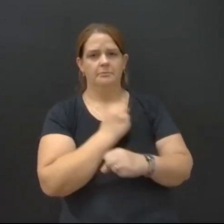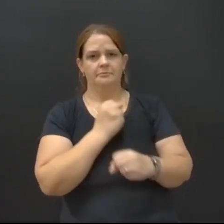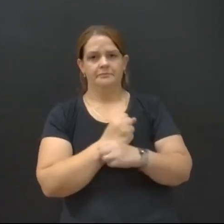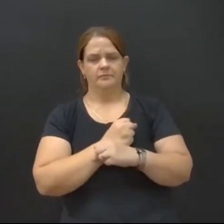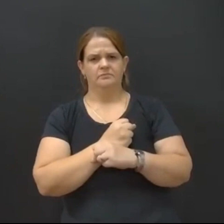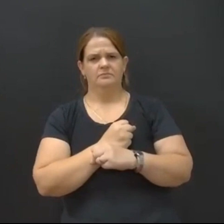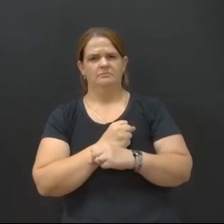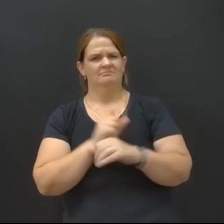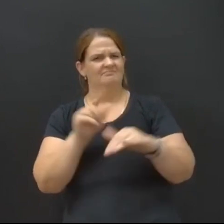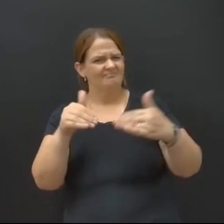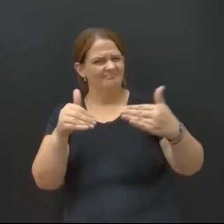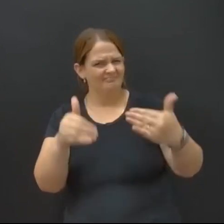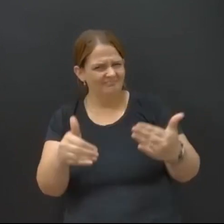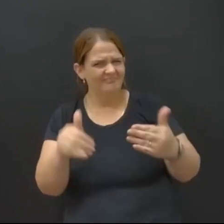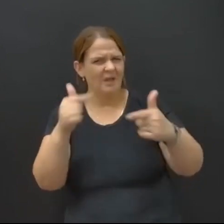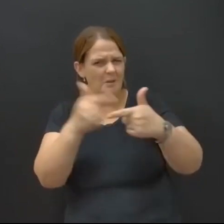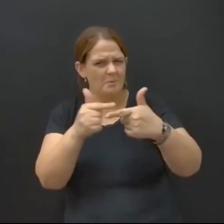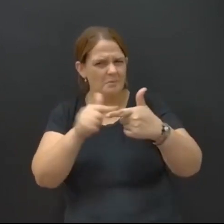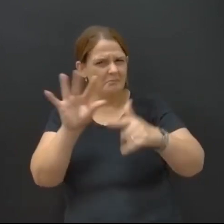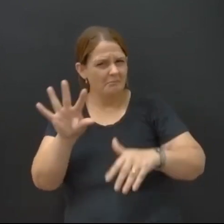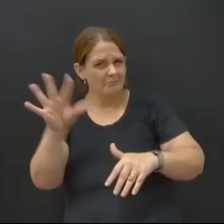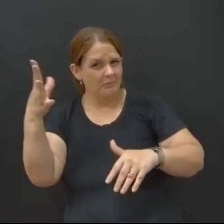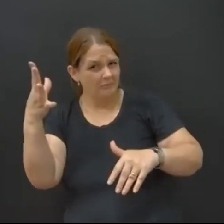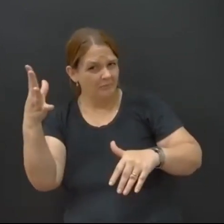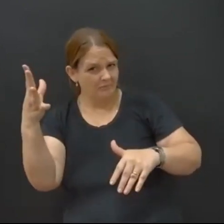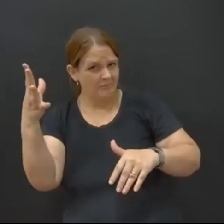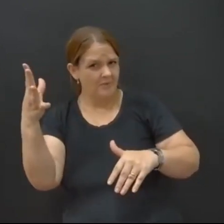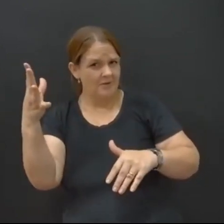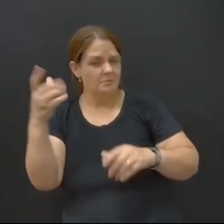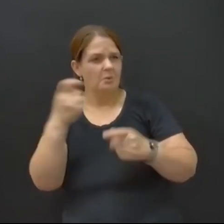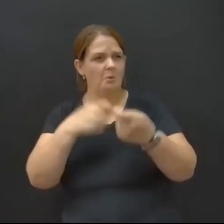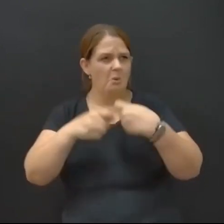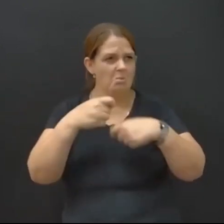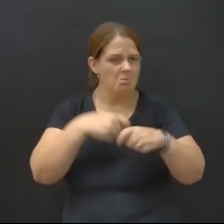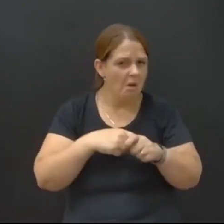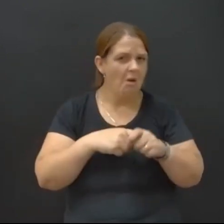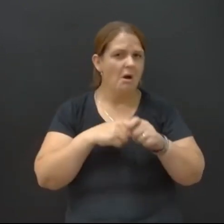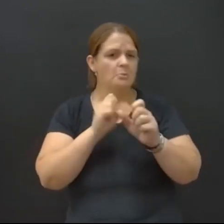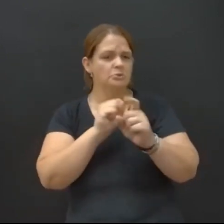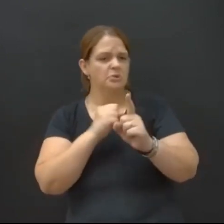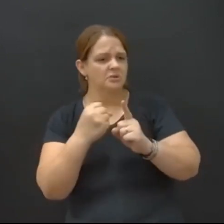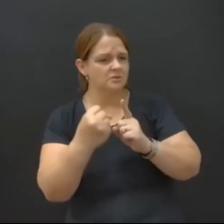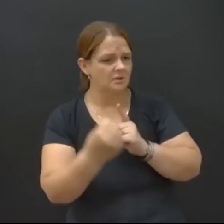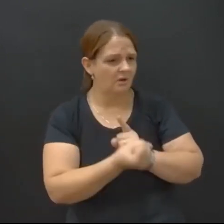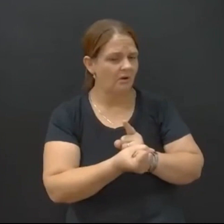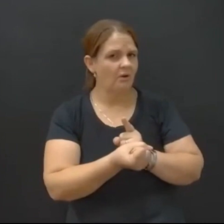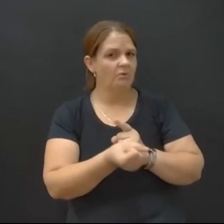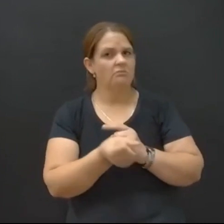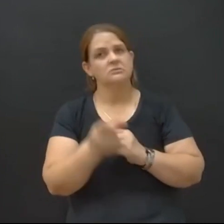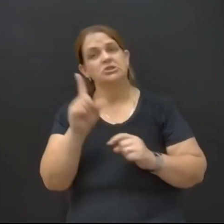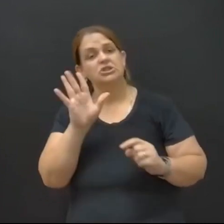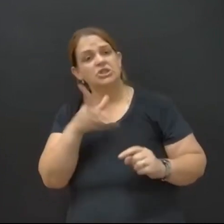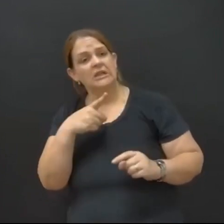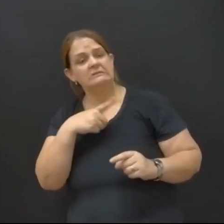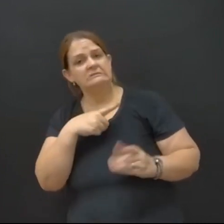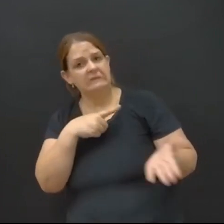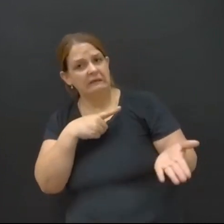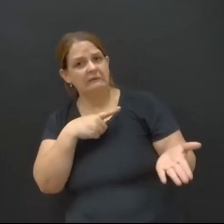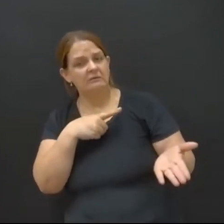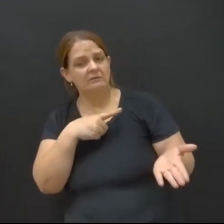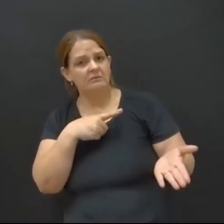Será que isto resolveria o problema econômico, o problema social, aquilo que ele já tem?